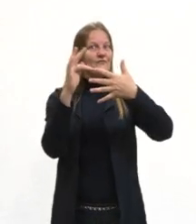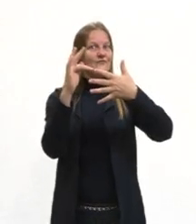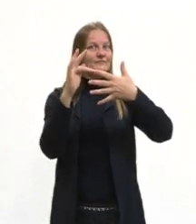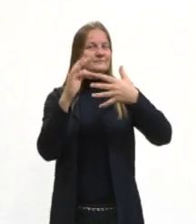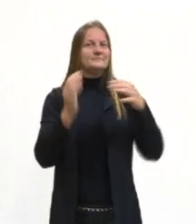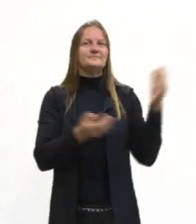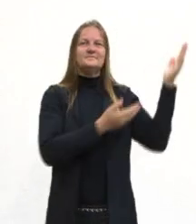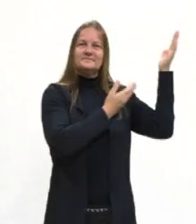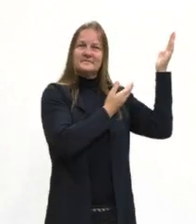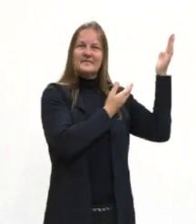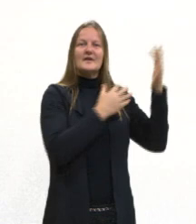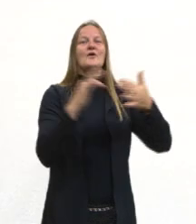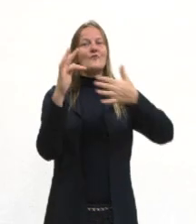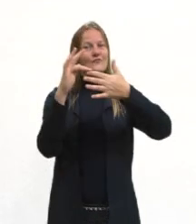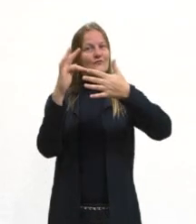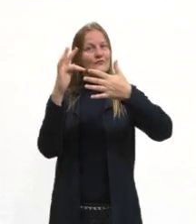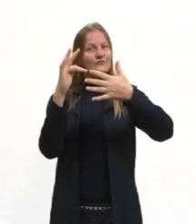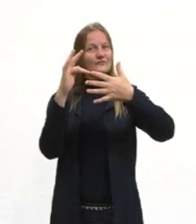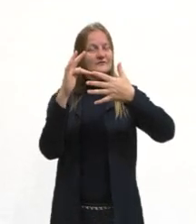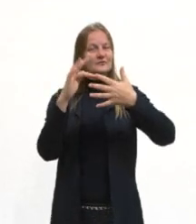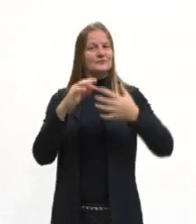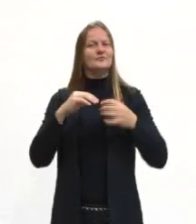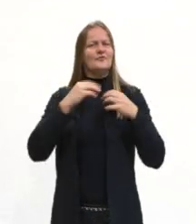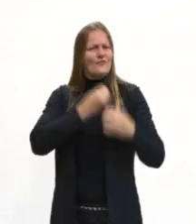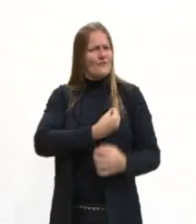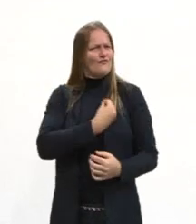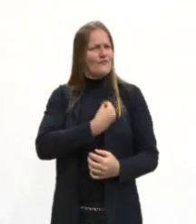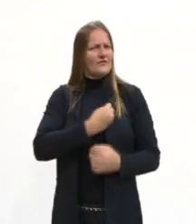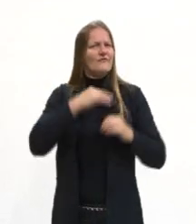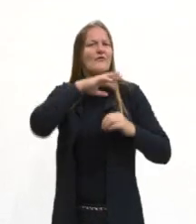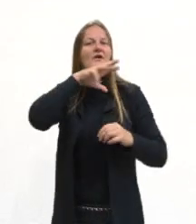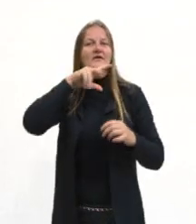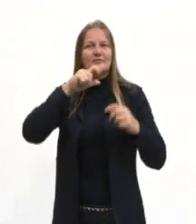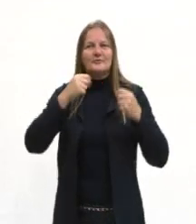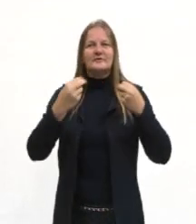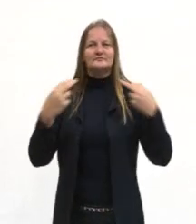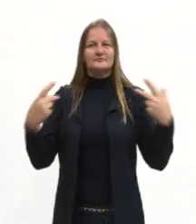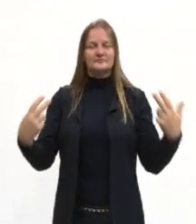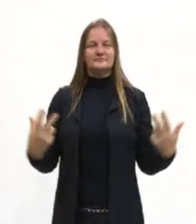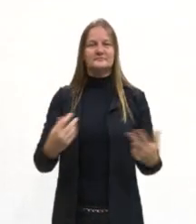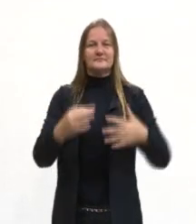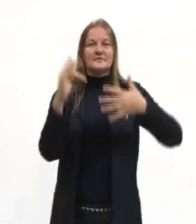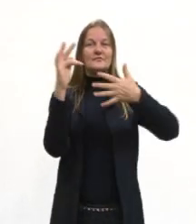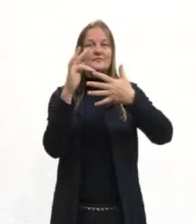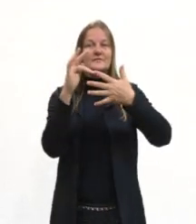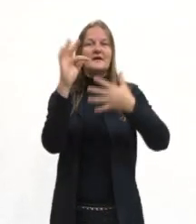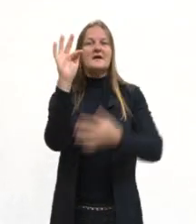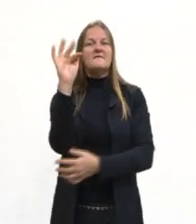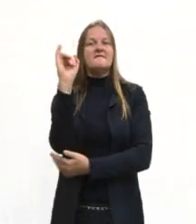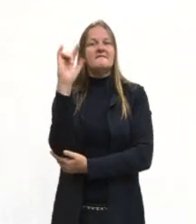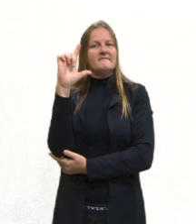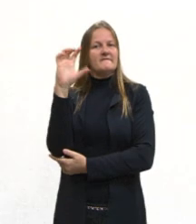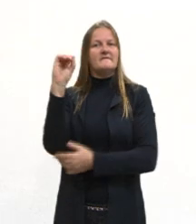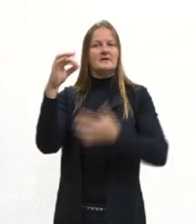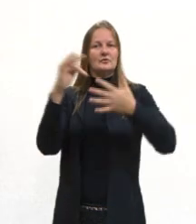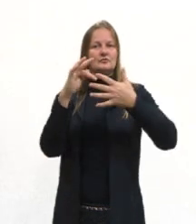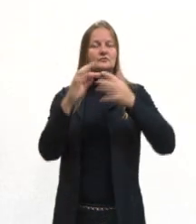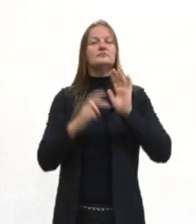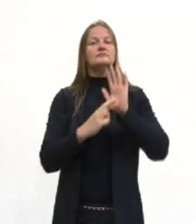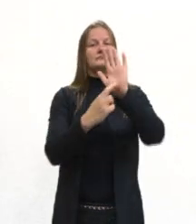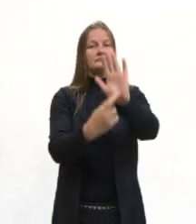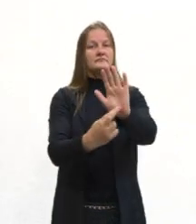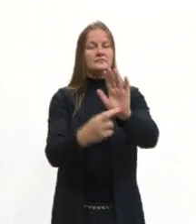é um filo de ser vivo, tá? Então esse filo possui representantes com